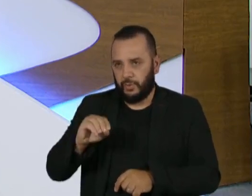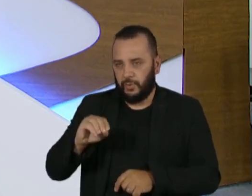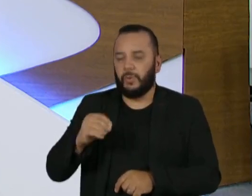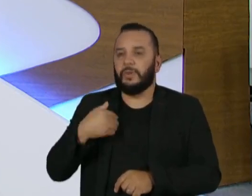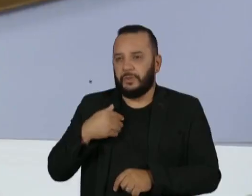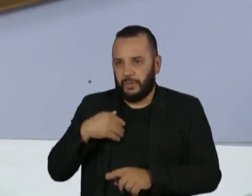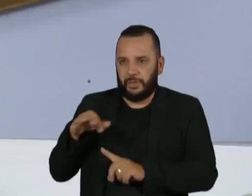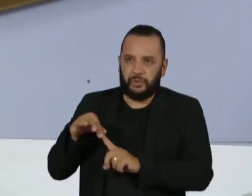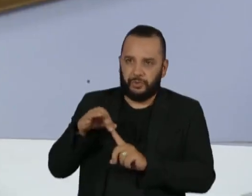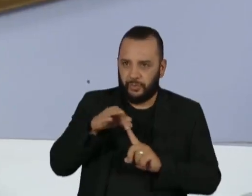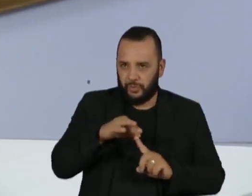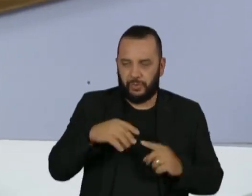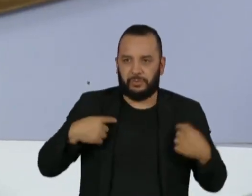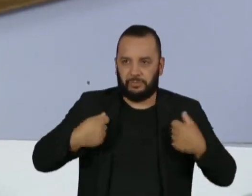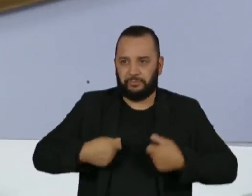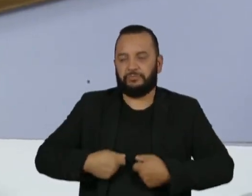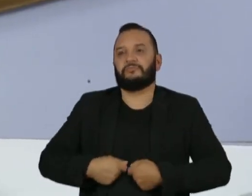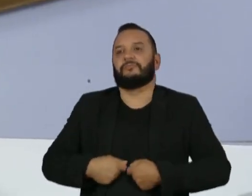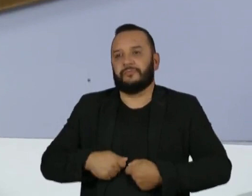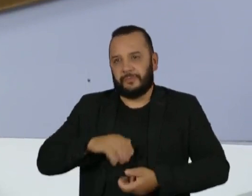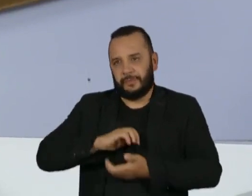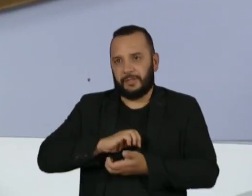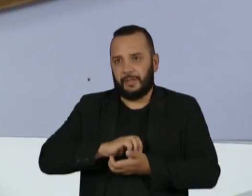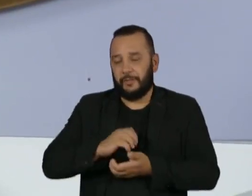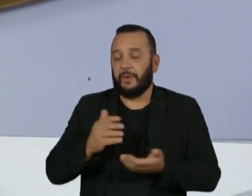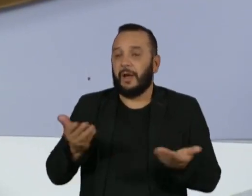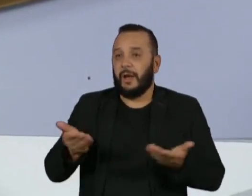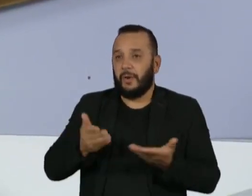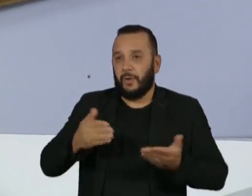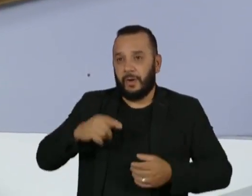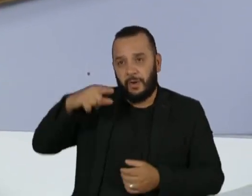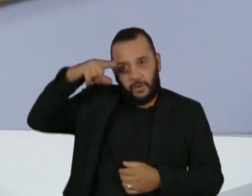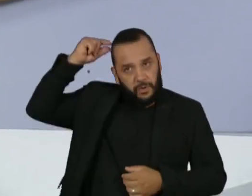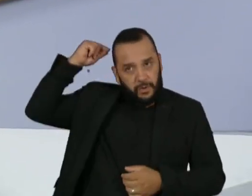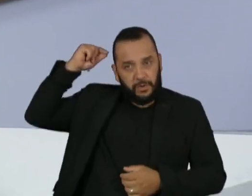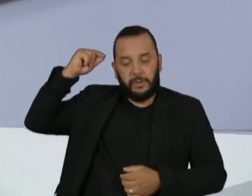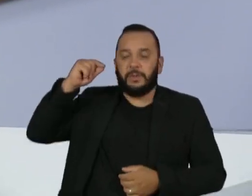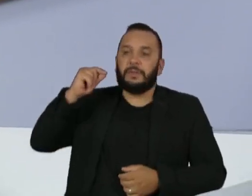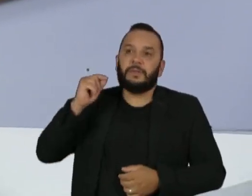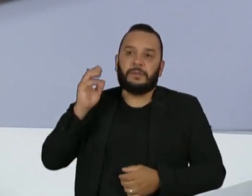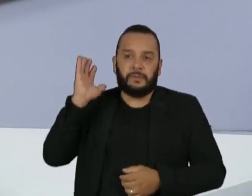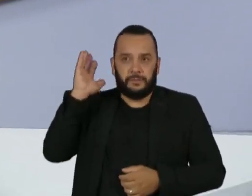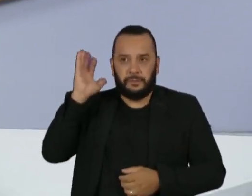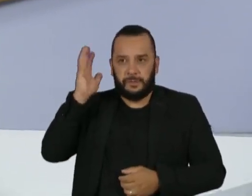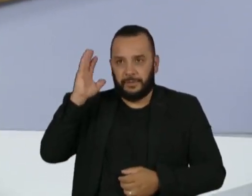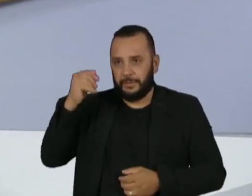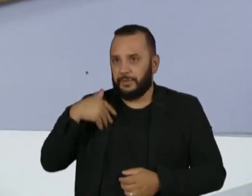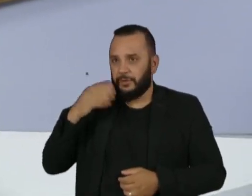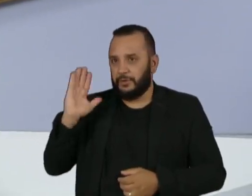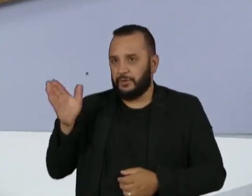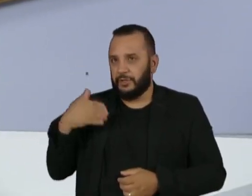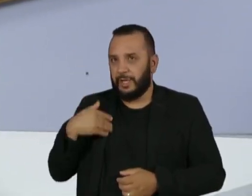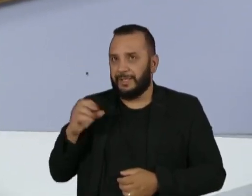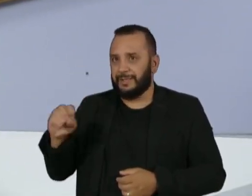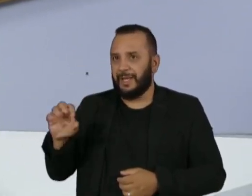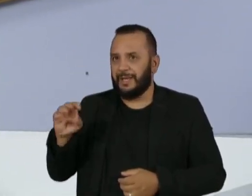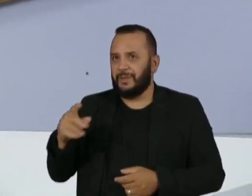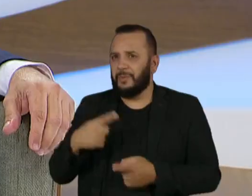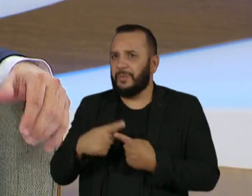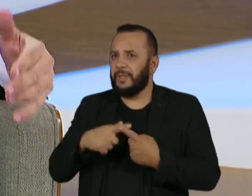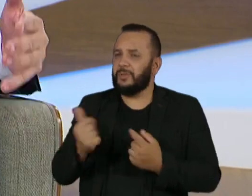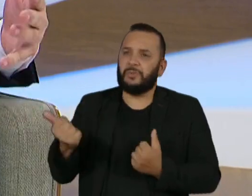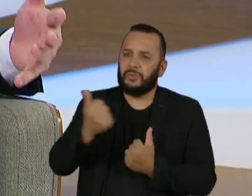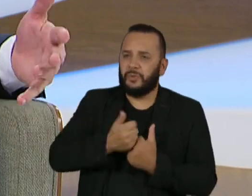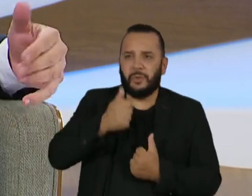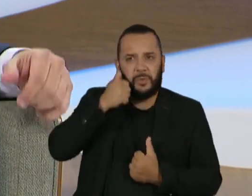agora tem uma vaga que foi aberta com a saída da ministra Rosa Weber. Por que não é óbvia uma escolha de uma mulher para a Suprema Corte?